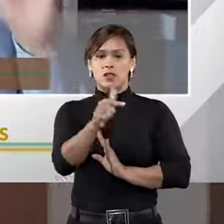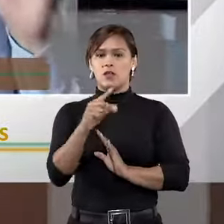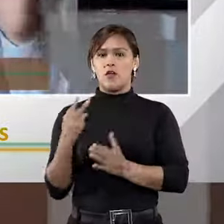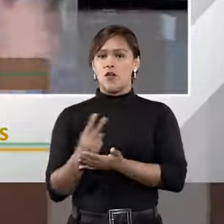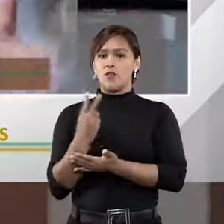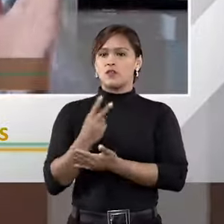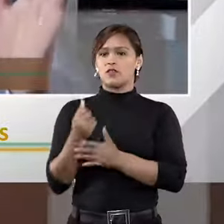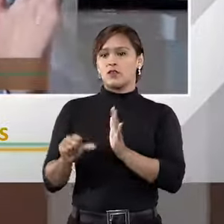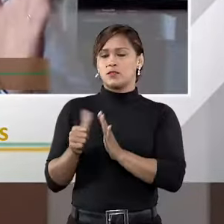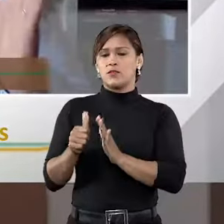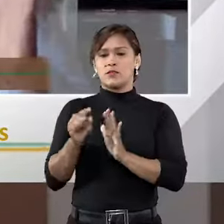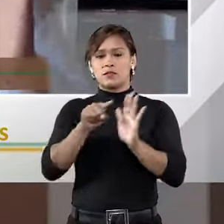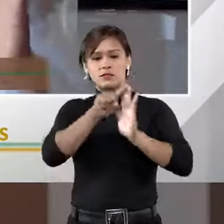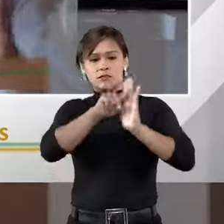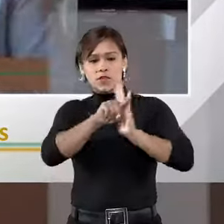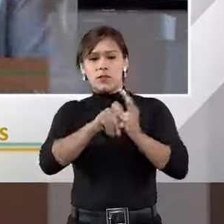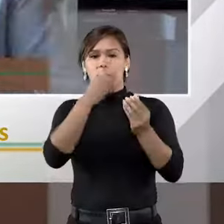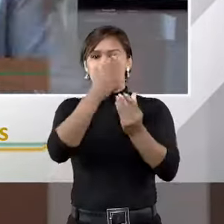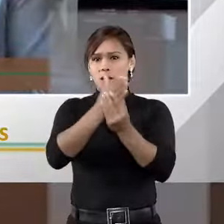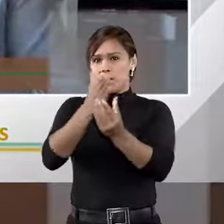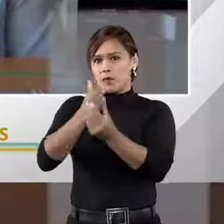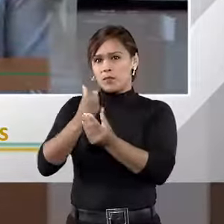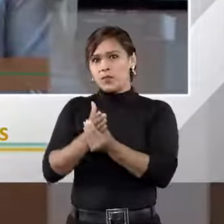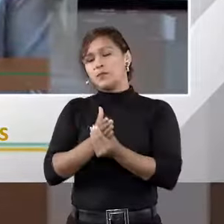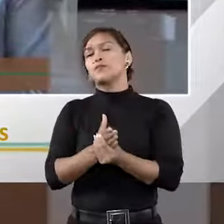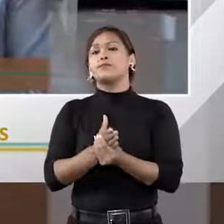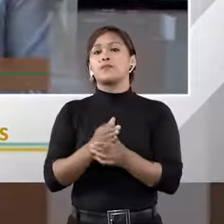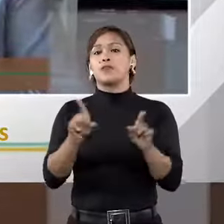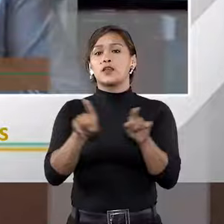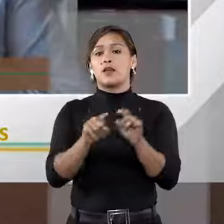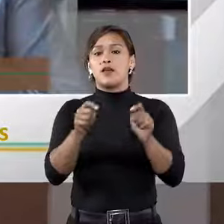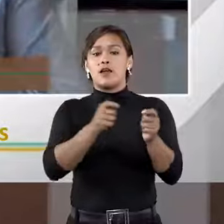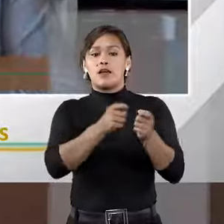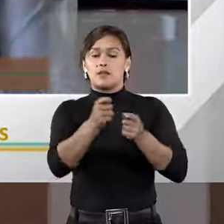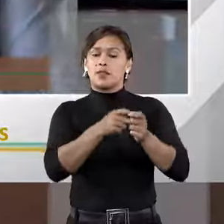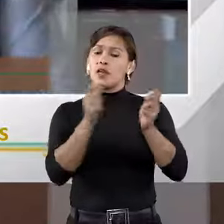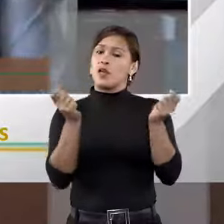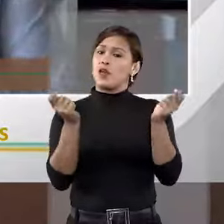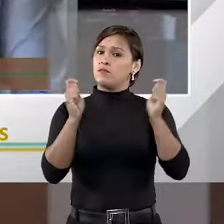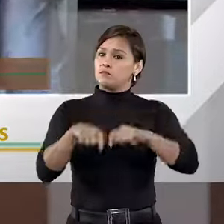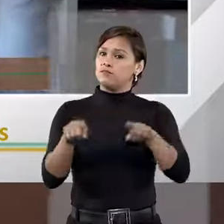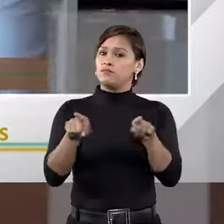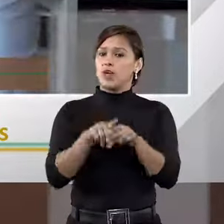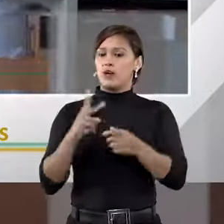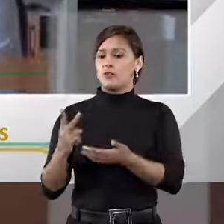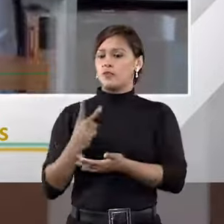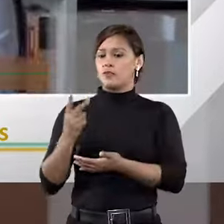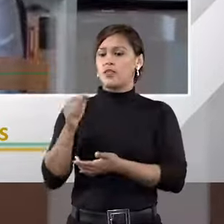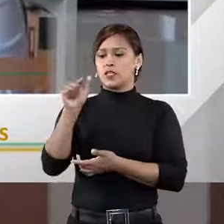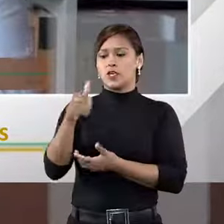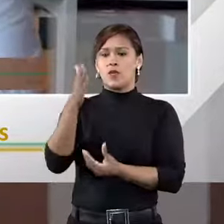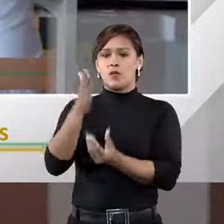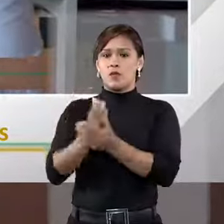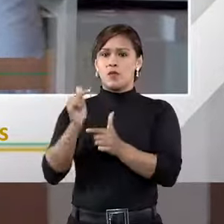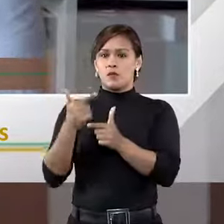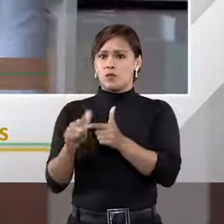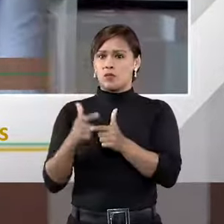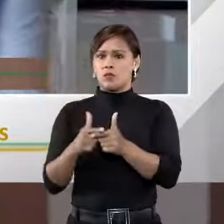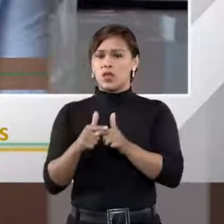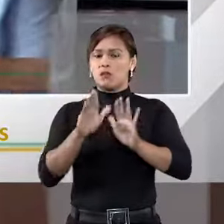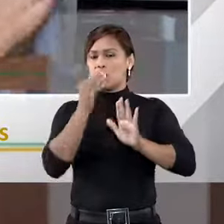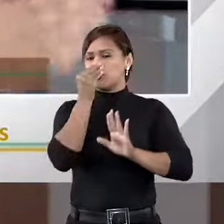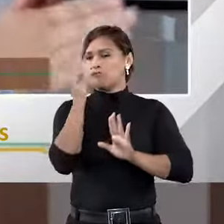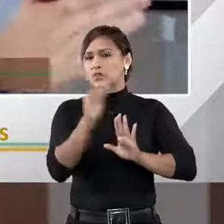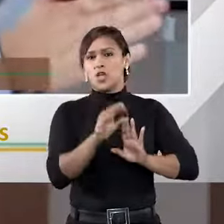há vantagem a priori, você tem que examinar caso a caso. Então, a arbitragem, ela pode ser muito vantajosa para um tipo de litígio e ser extremamente